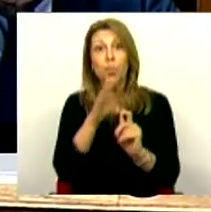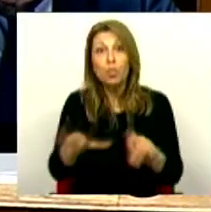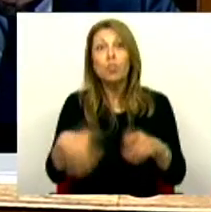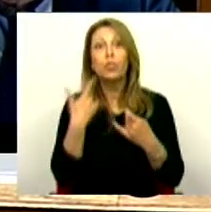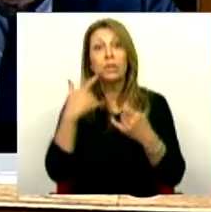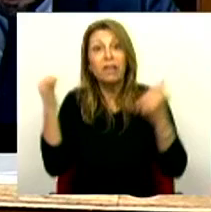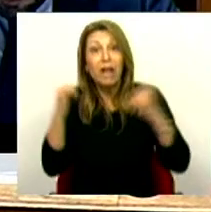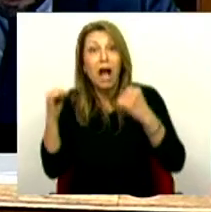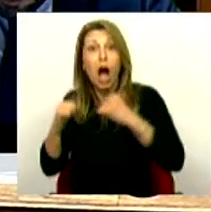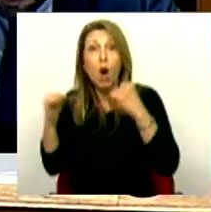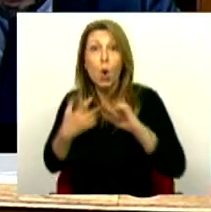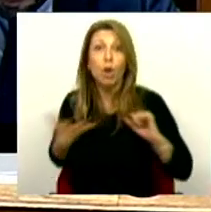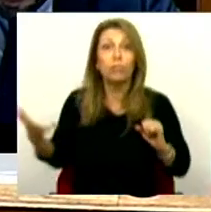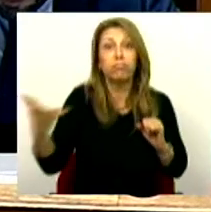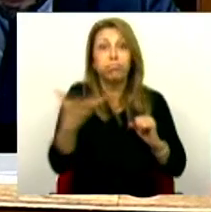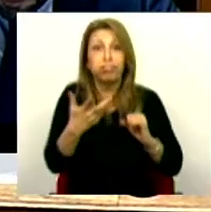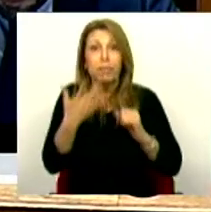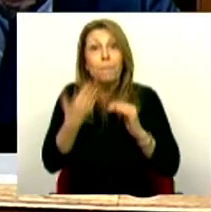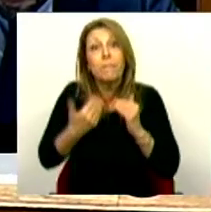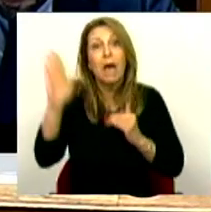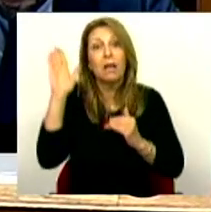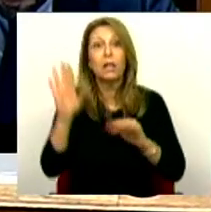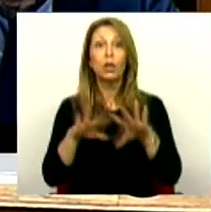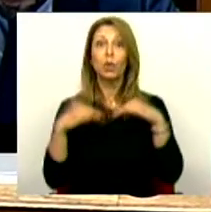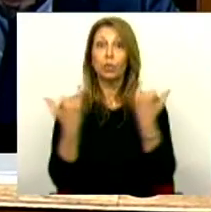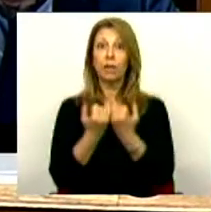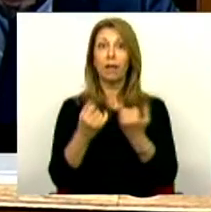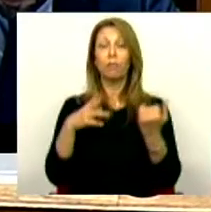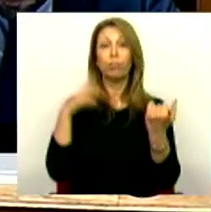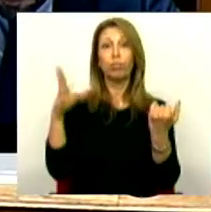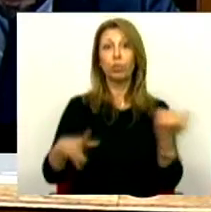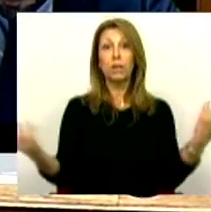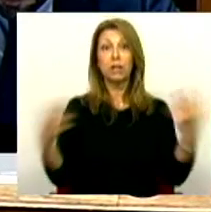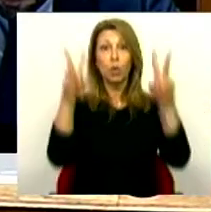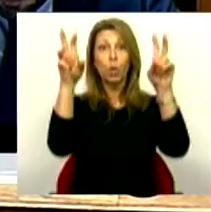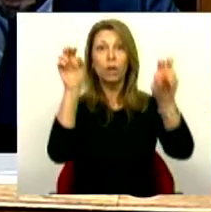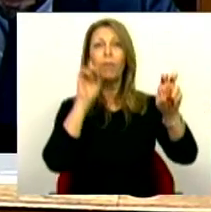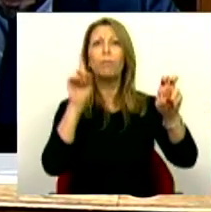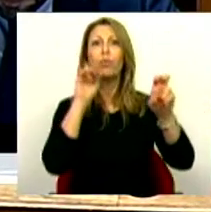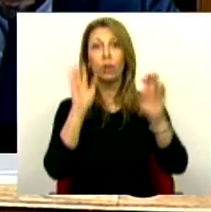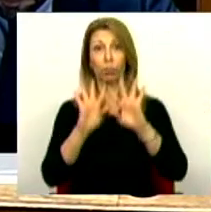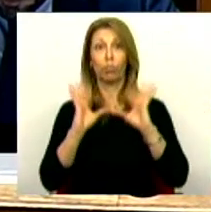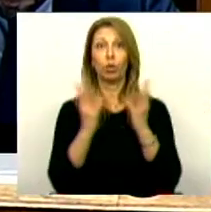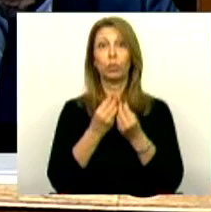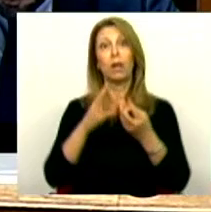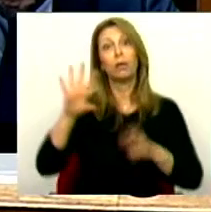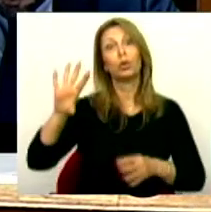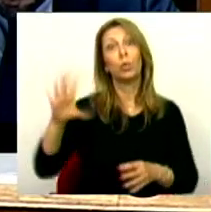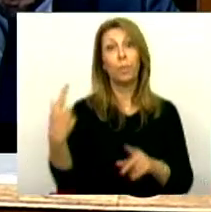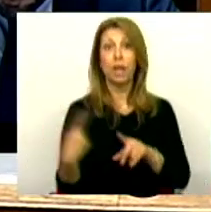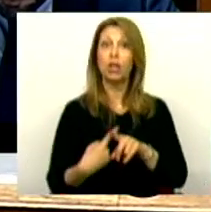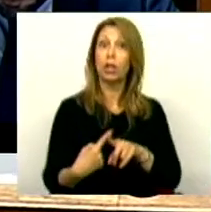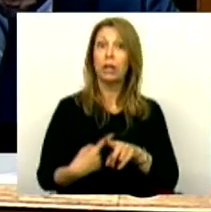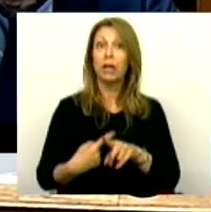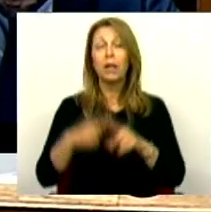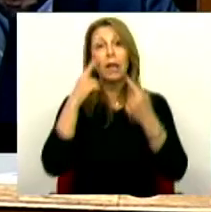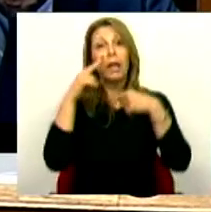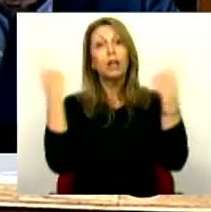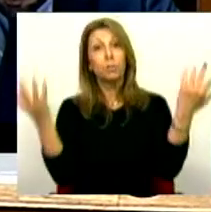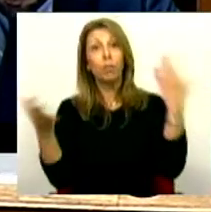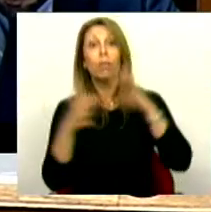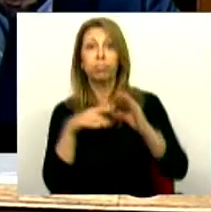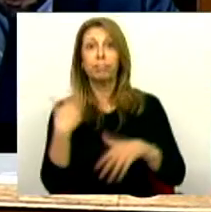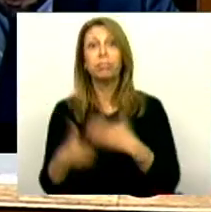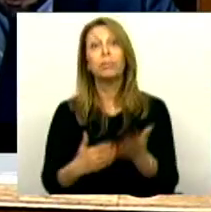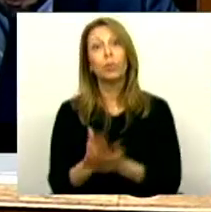portuguesa com um tema que é muito importante para o conjunto do país e para a preservação do interesse público. A disponibilidade do Governo para